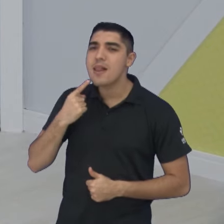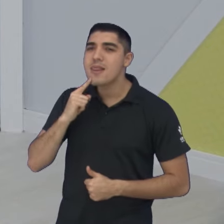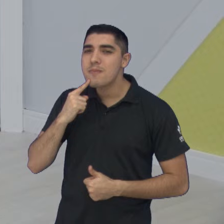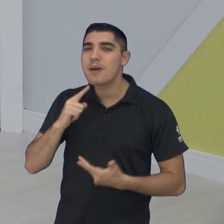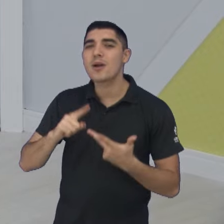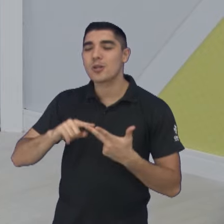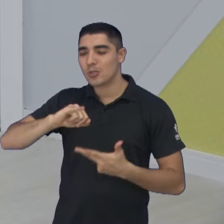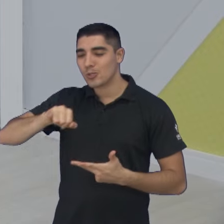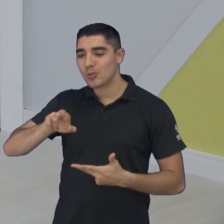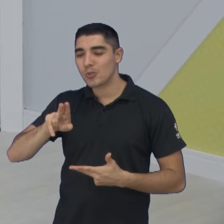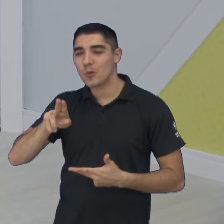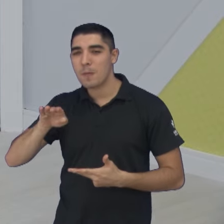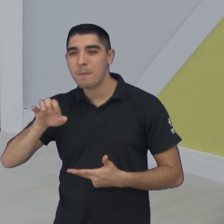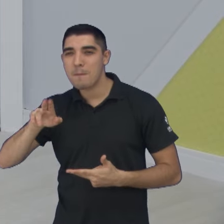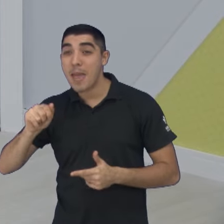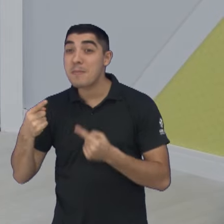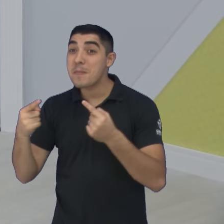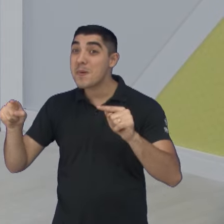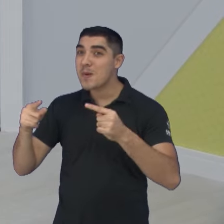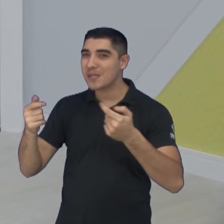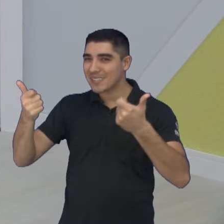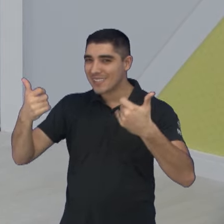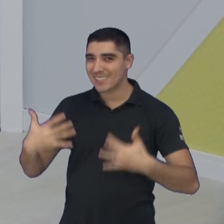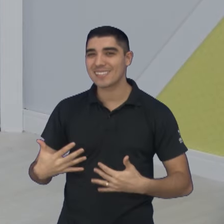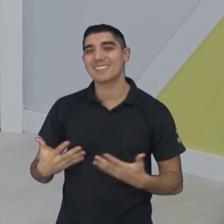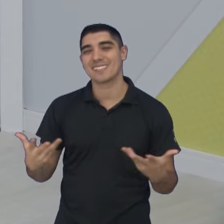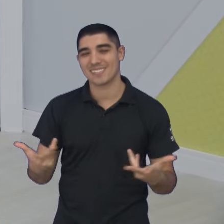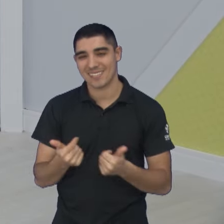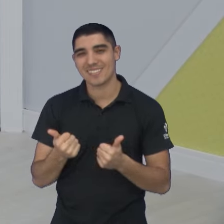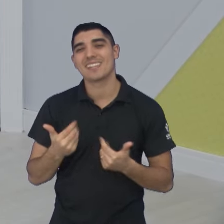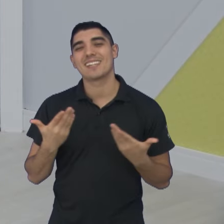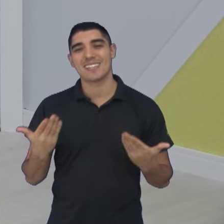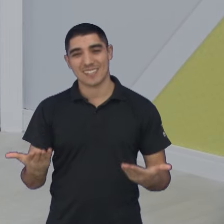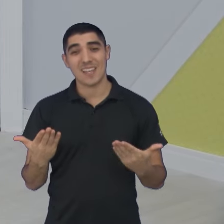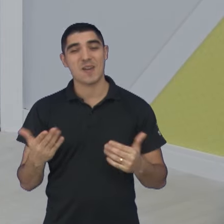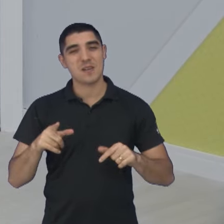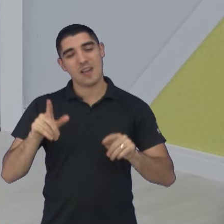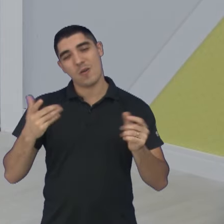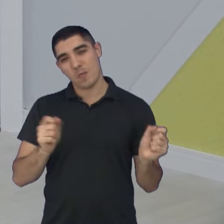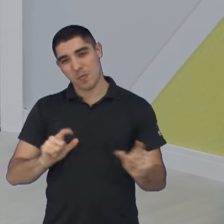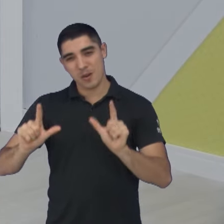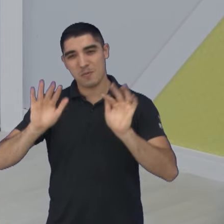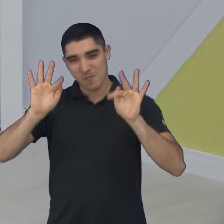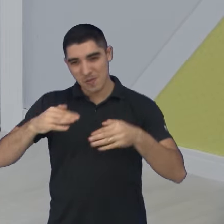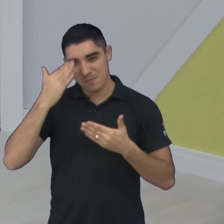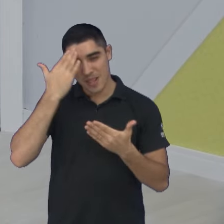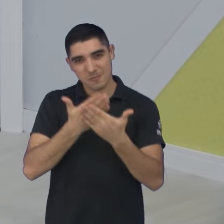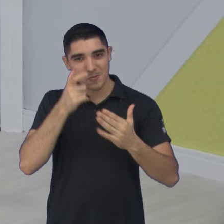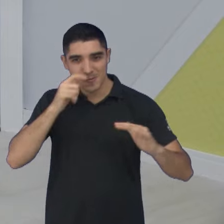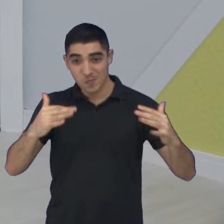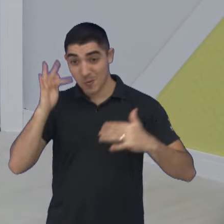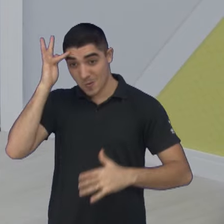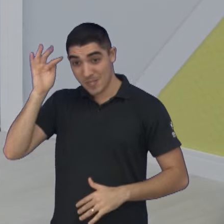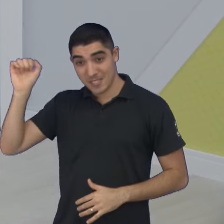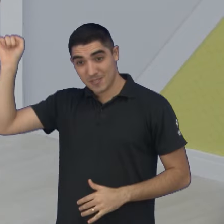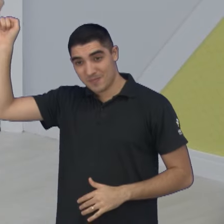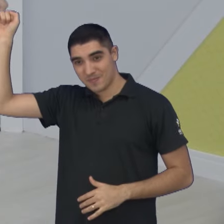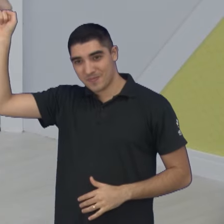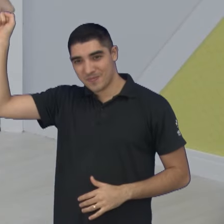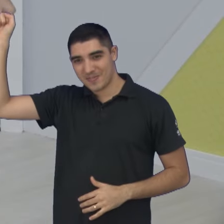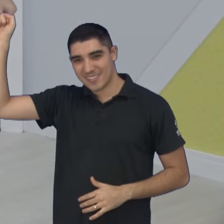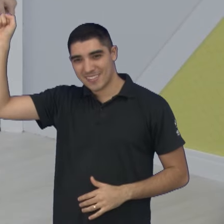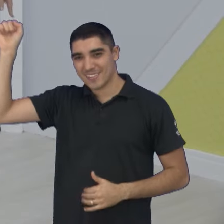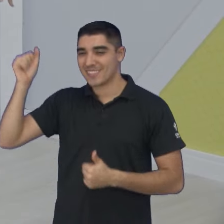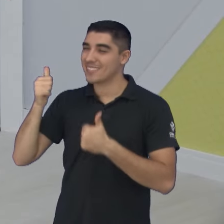juro bebe pra azia, já dizia a música, hein? Que beleza. Muito bem, vamos chegando ao final do programa de hoje, agradecendo a sua audiência, a sua paciência. Luizão, aquele abraço,